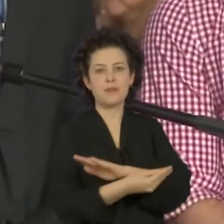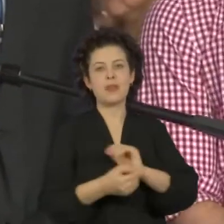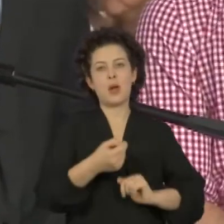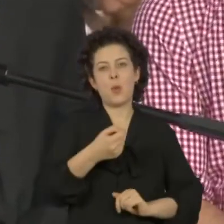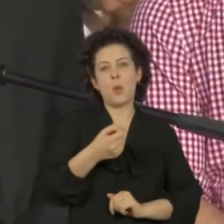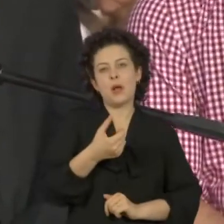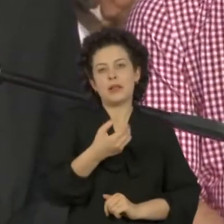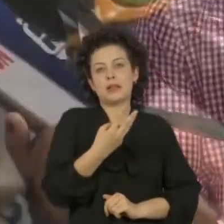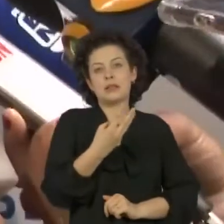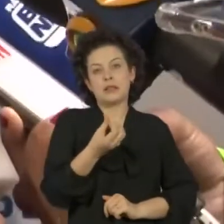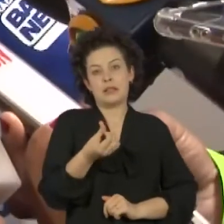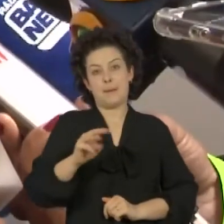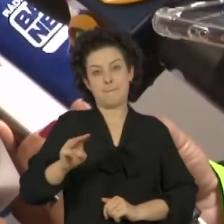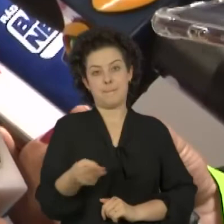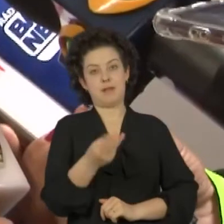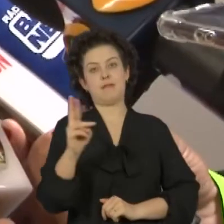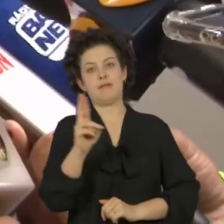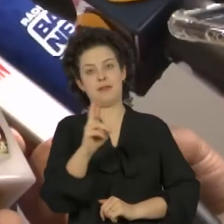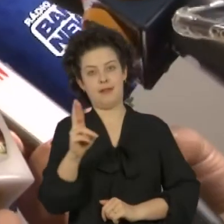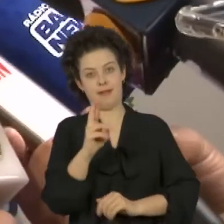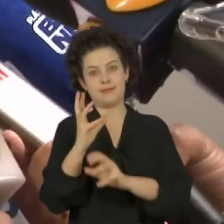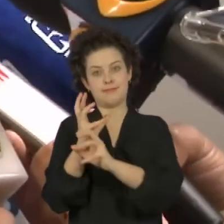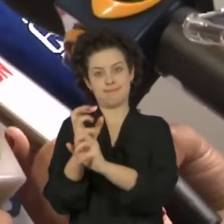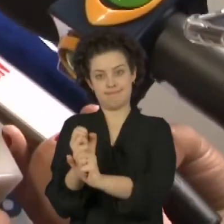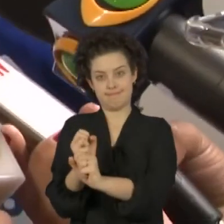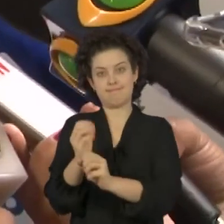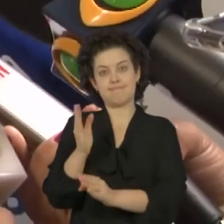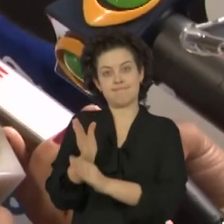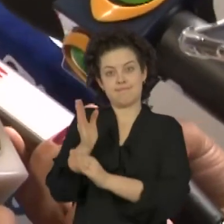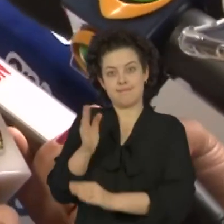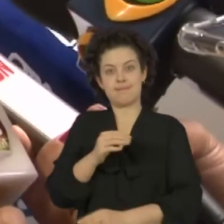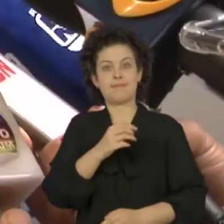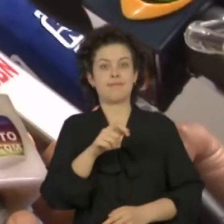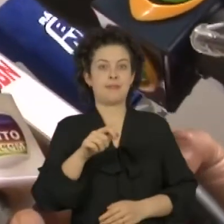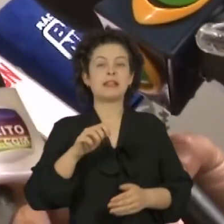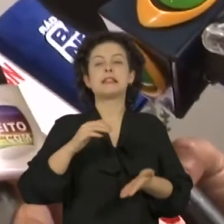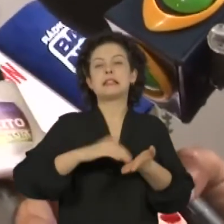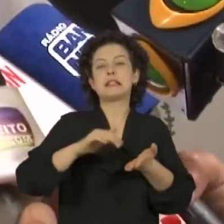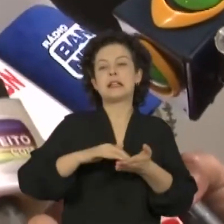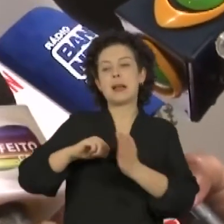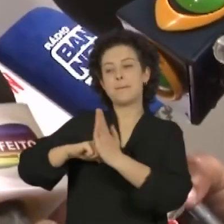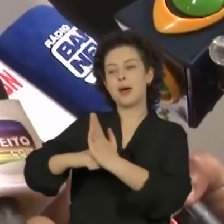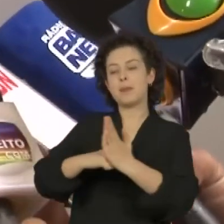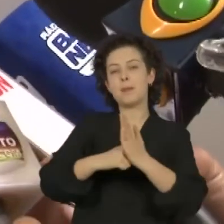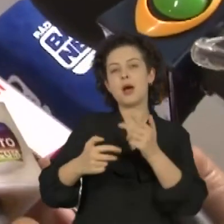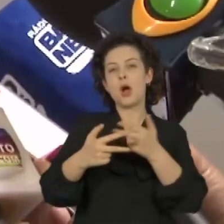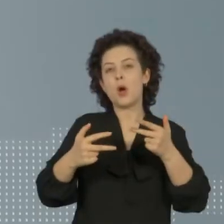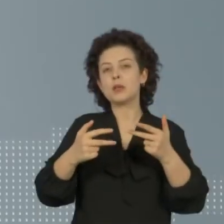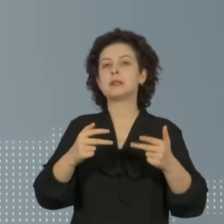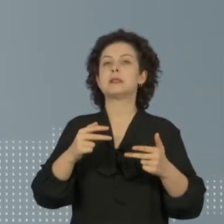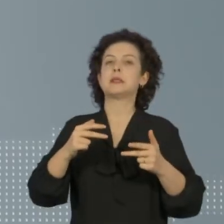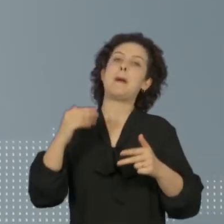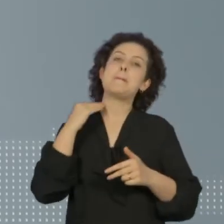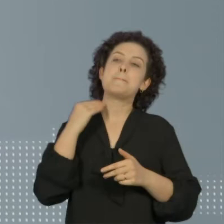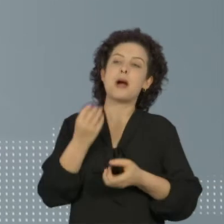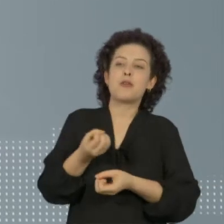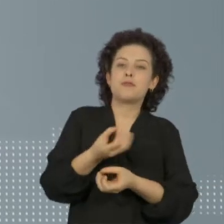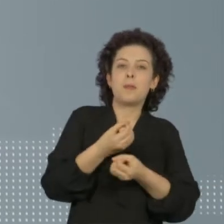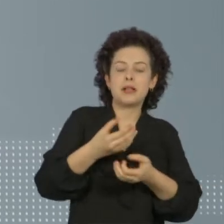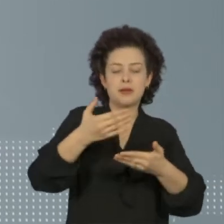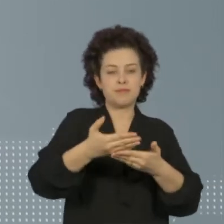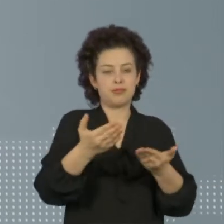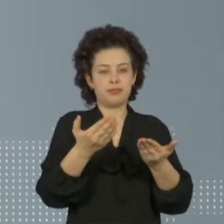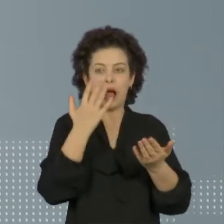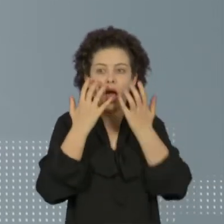36 milhões de reais. Na semana passada, o ex-secretário teve os bens bloqueados e o sigilo bancário quebrado. O Pará é